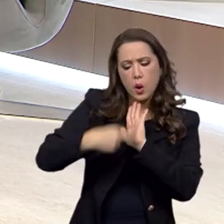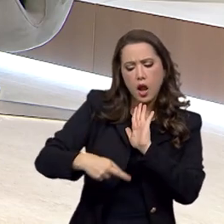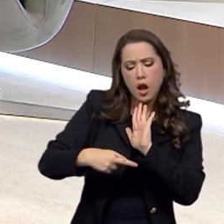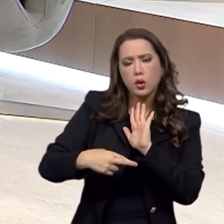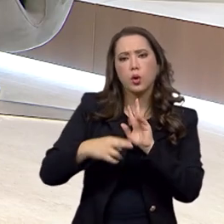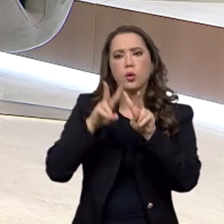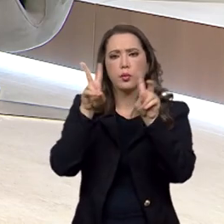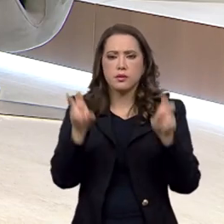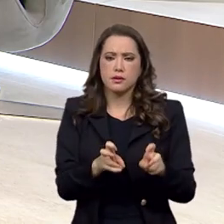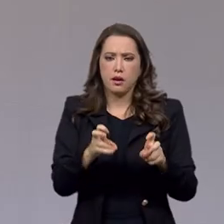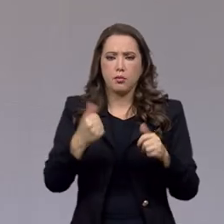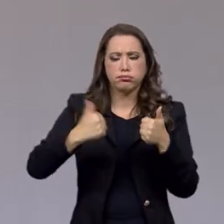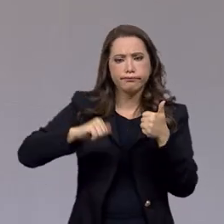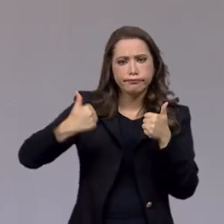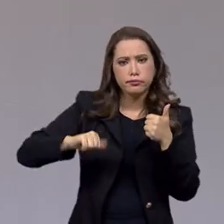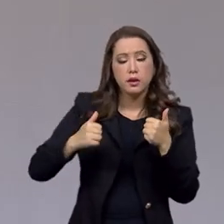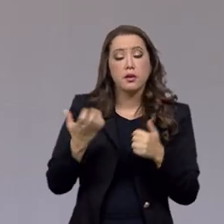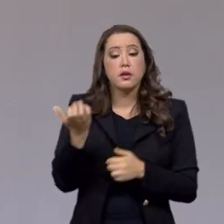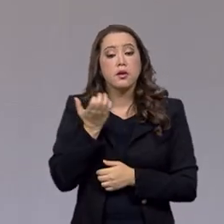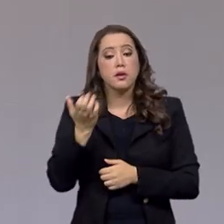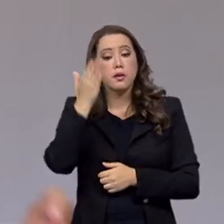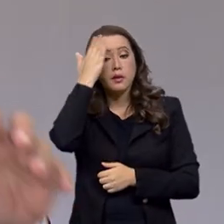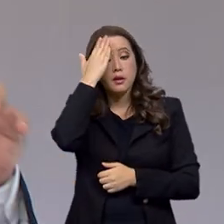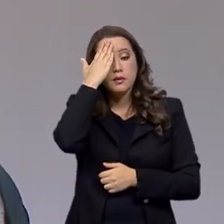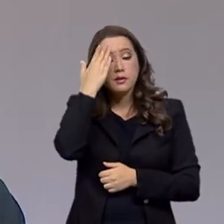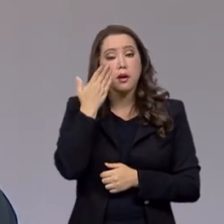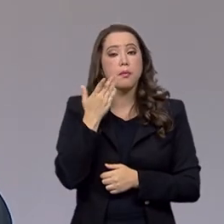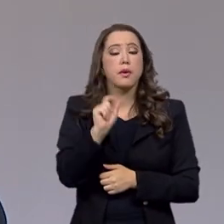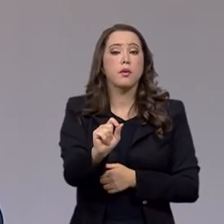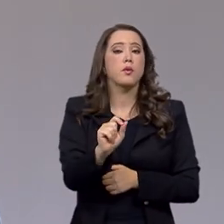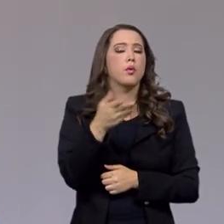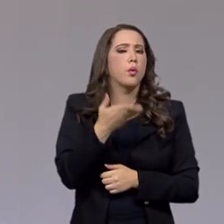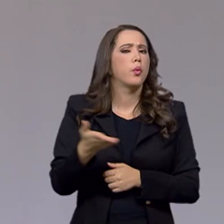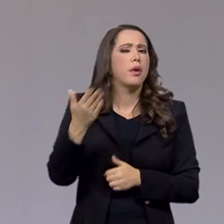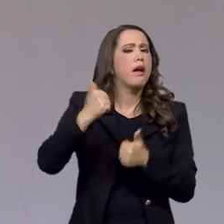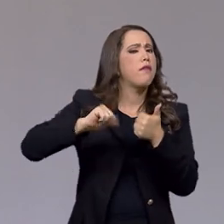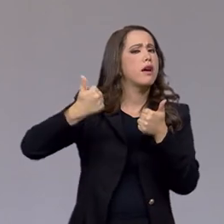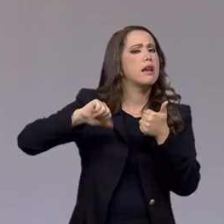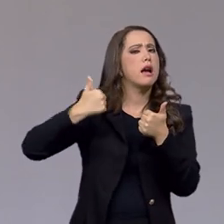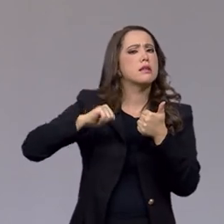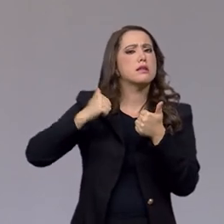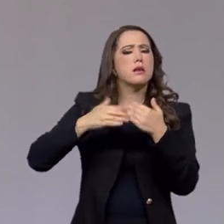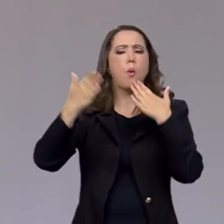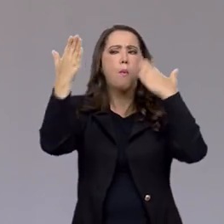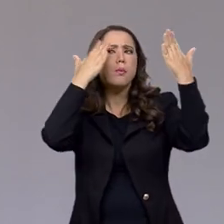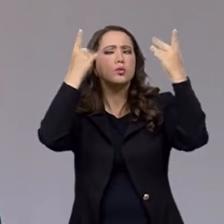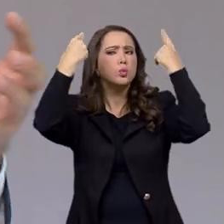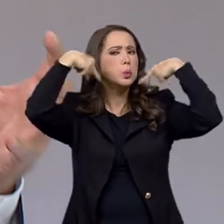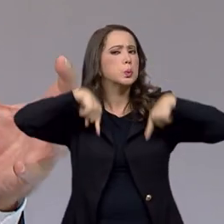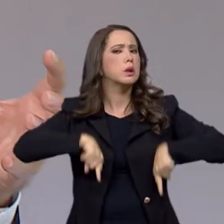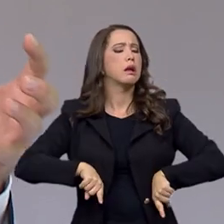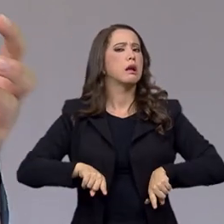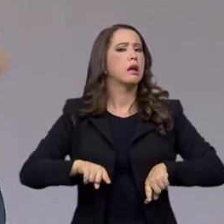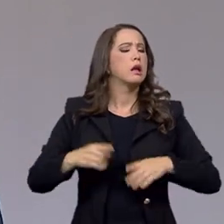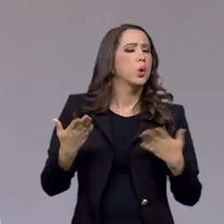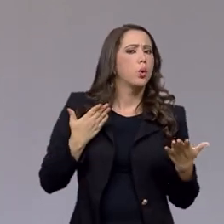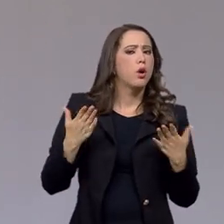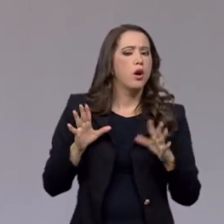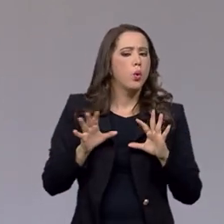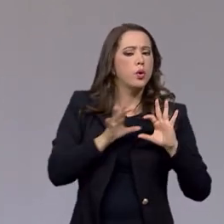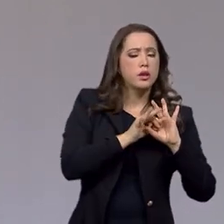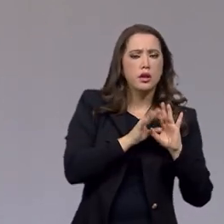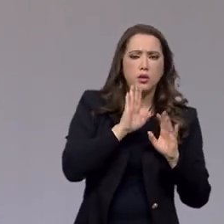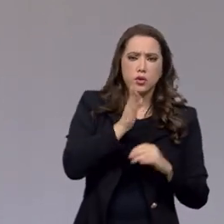em relação a essa avaliação. Primeiro, eu queria saber do senhor o que essa avaliação biopsicossocial vai se somar em relação